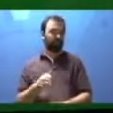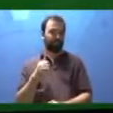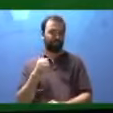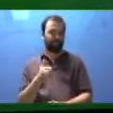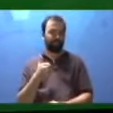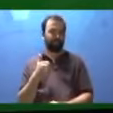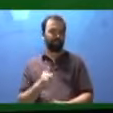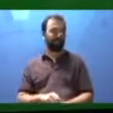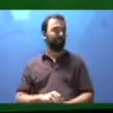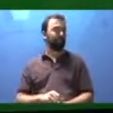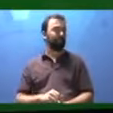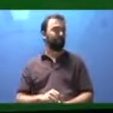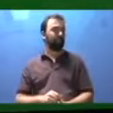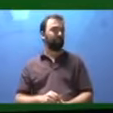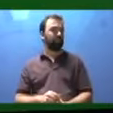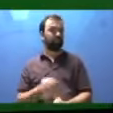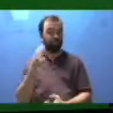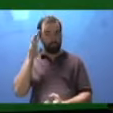Muito bem.